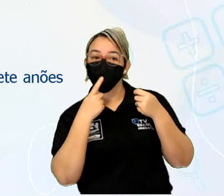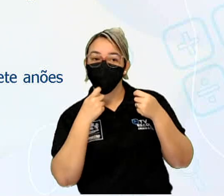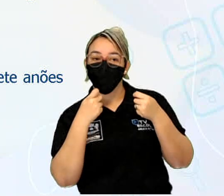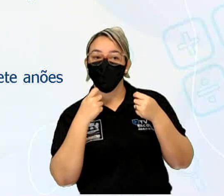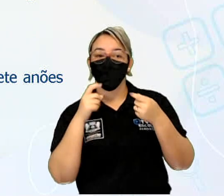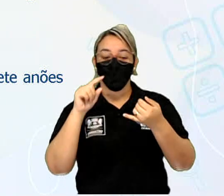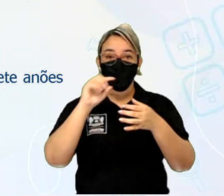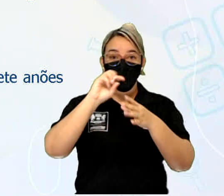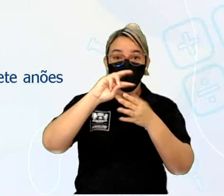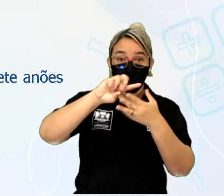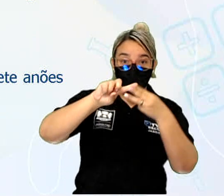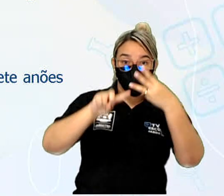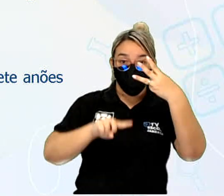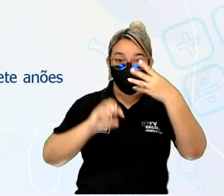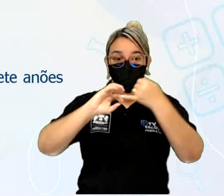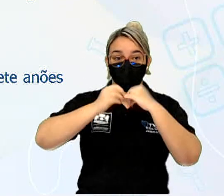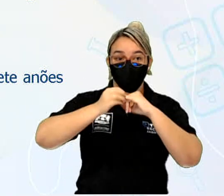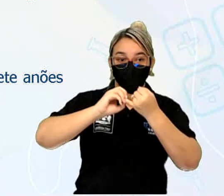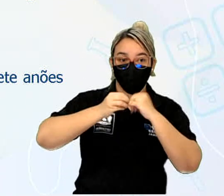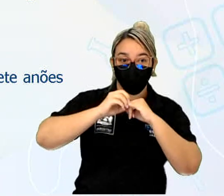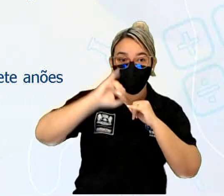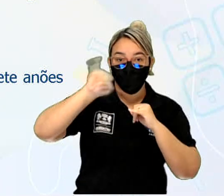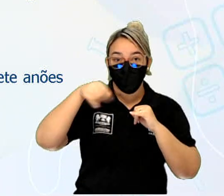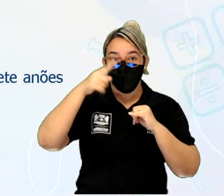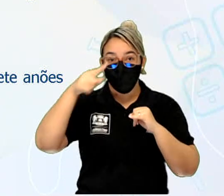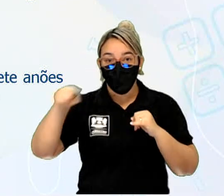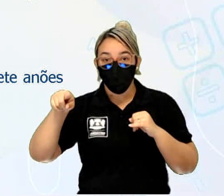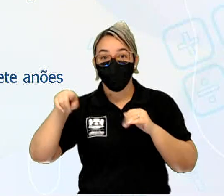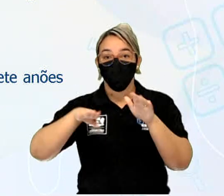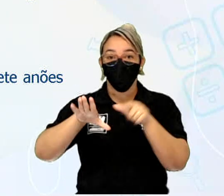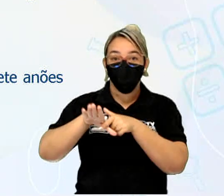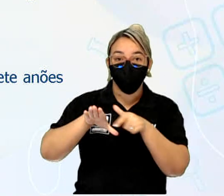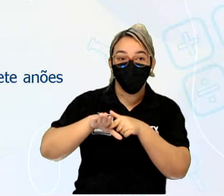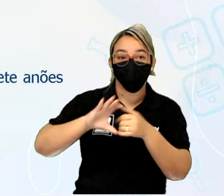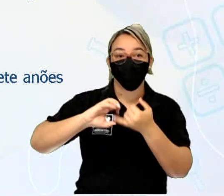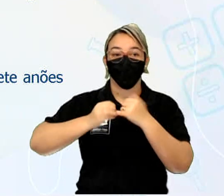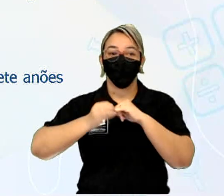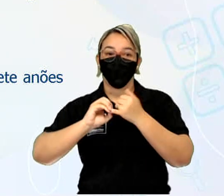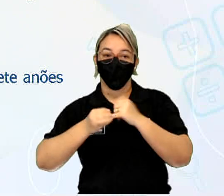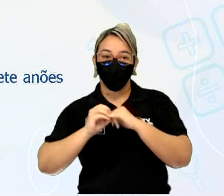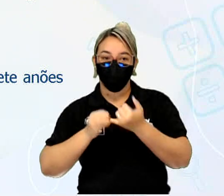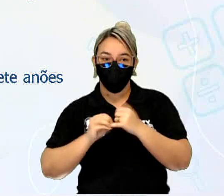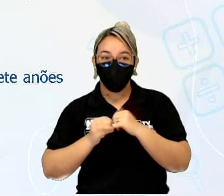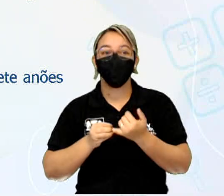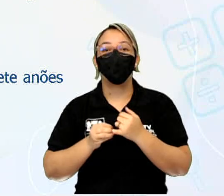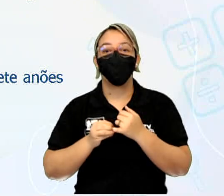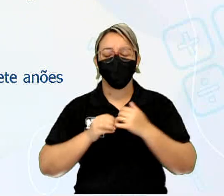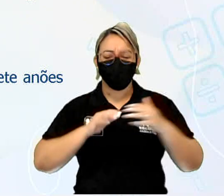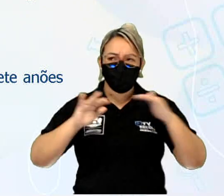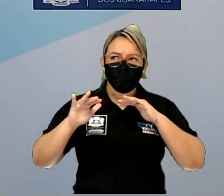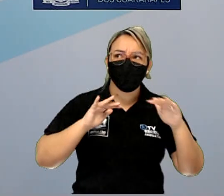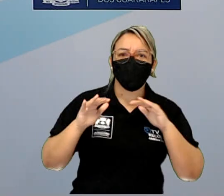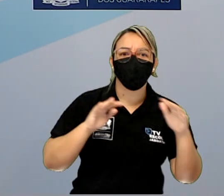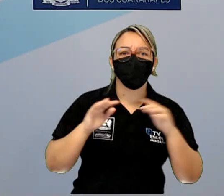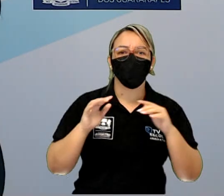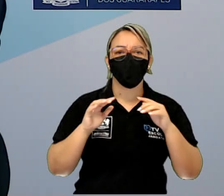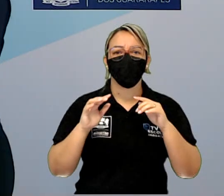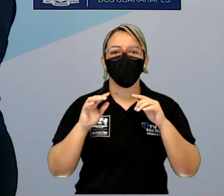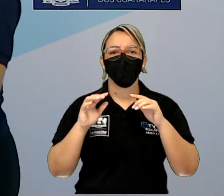os três feijões, o de João e o pé de feijão. O eixo gerador, ou seja, aquilo que movimenta e que vai dar a